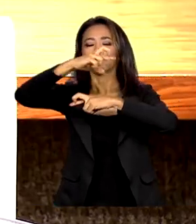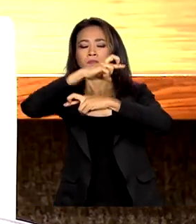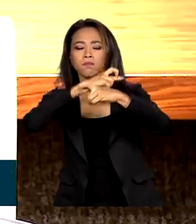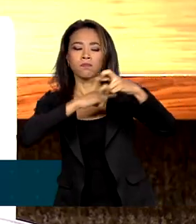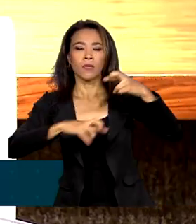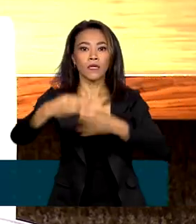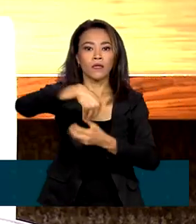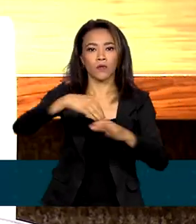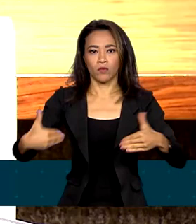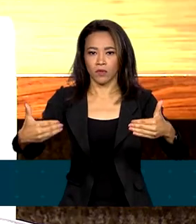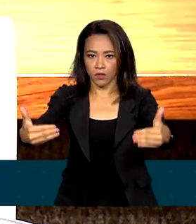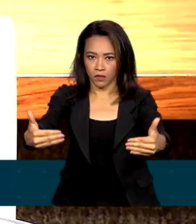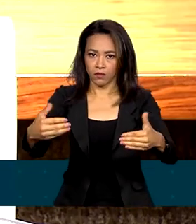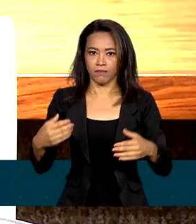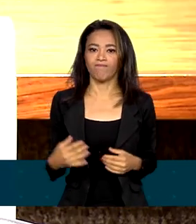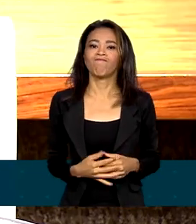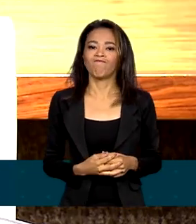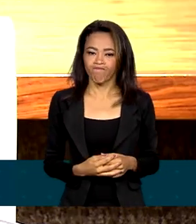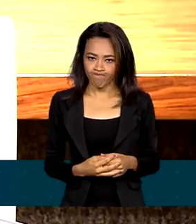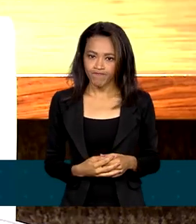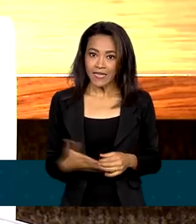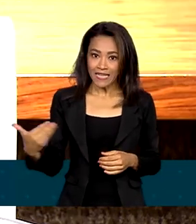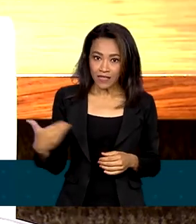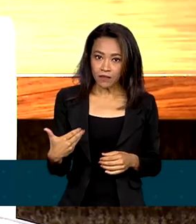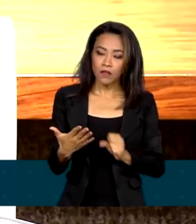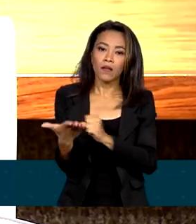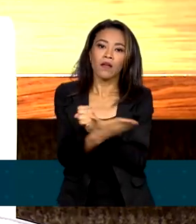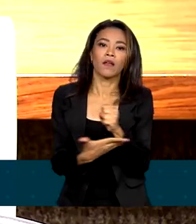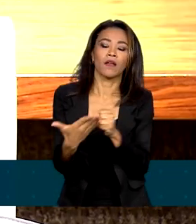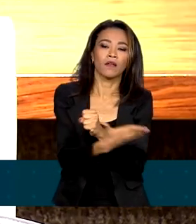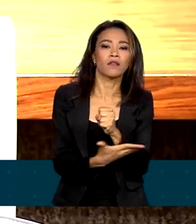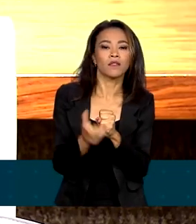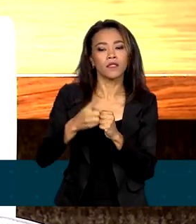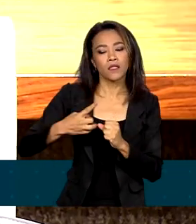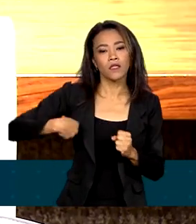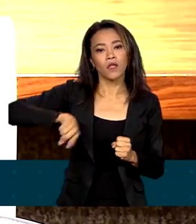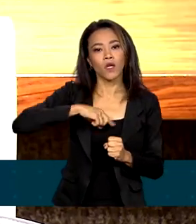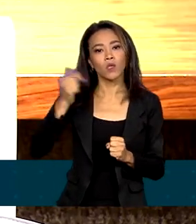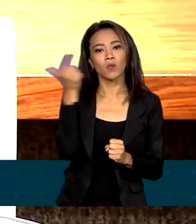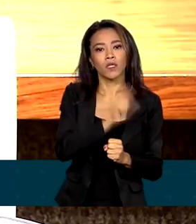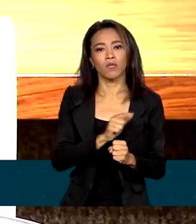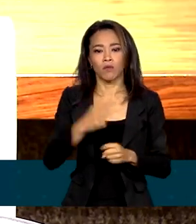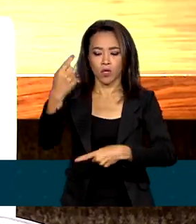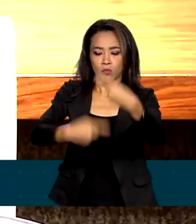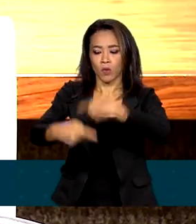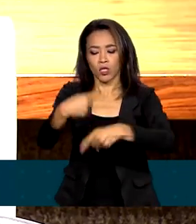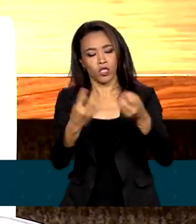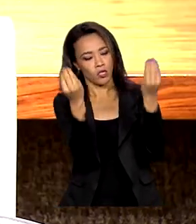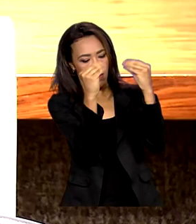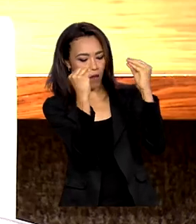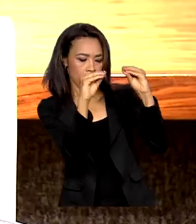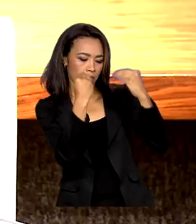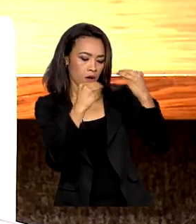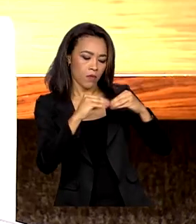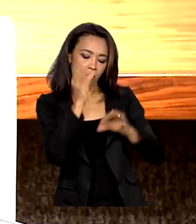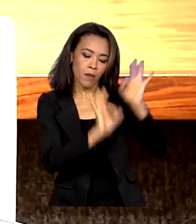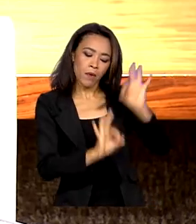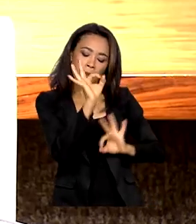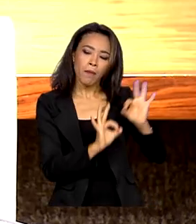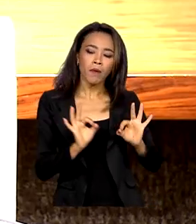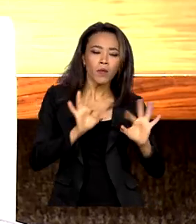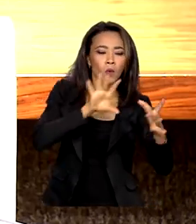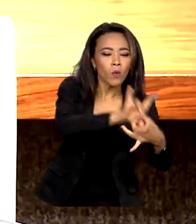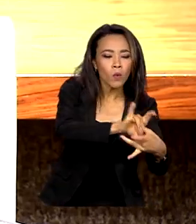a base para que a gente possa construir as políticas públicas a partir da realidade